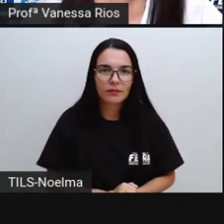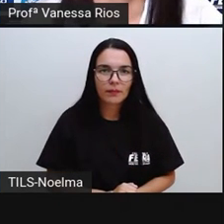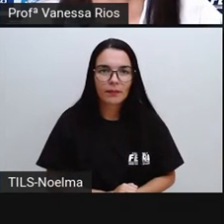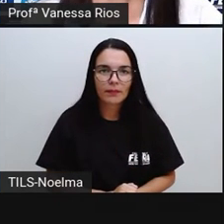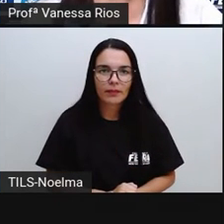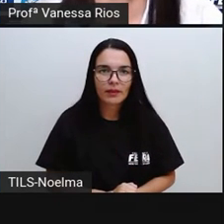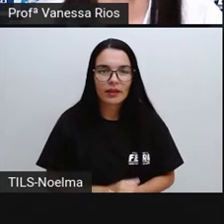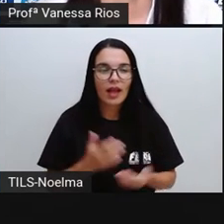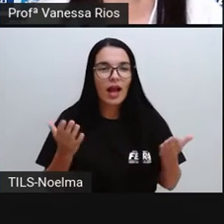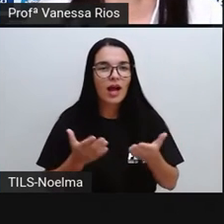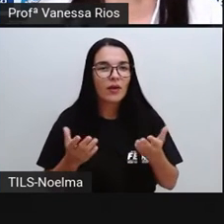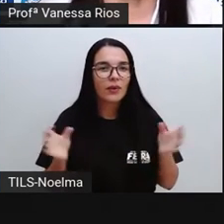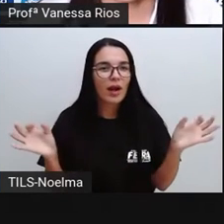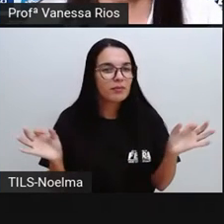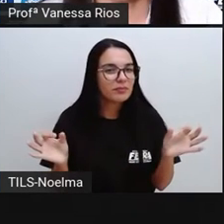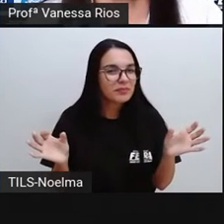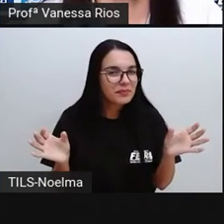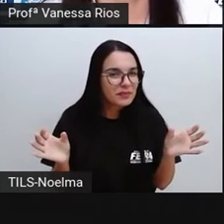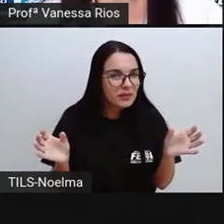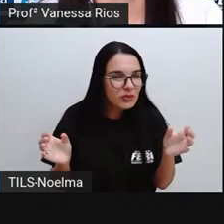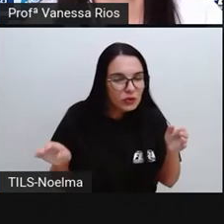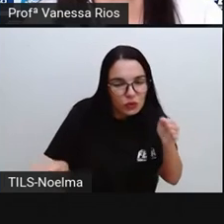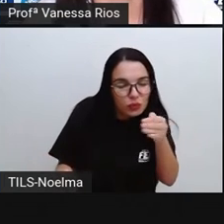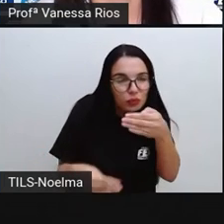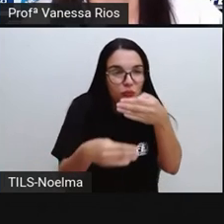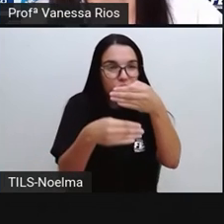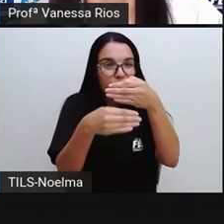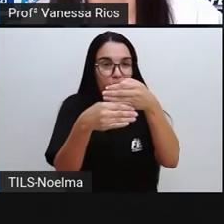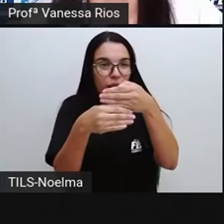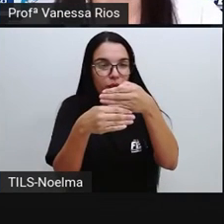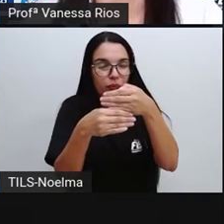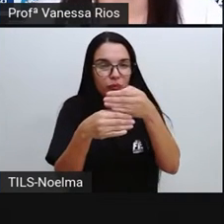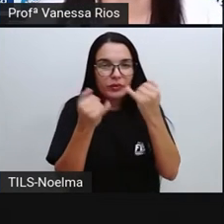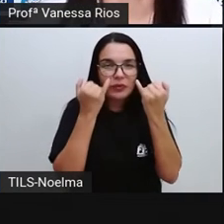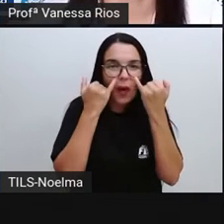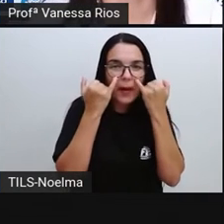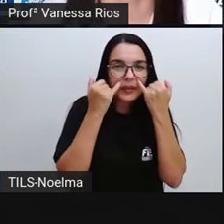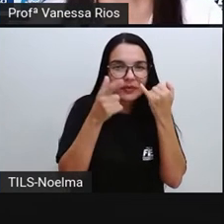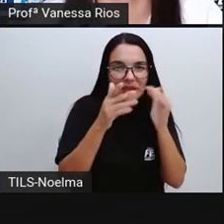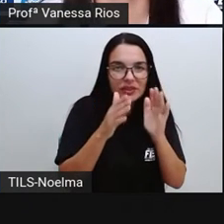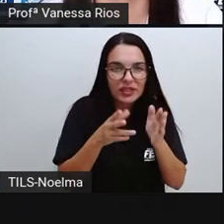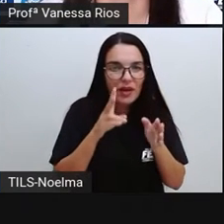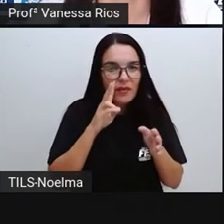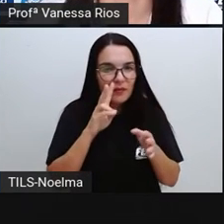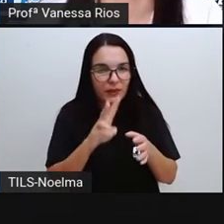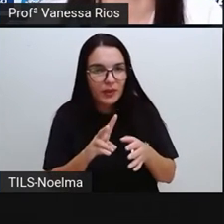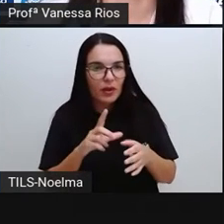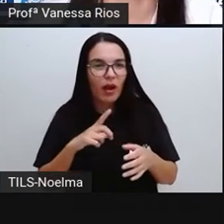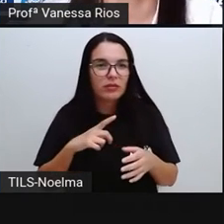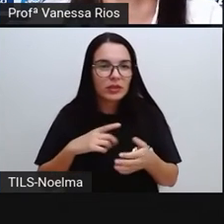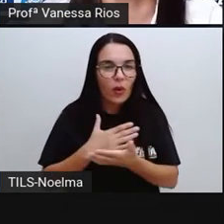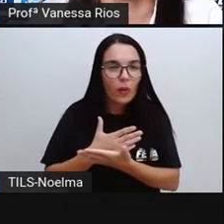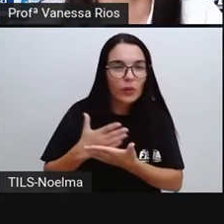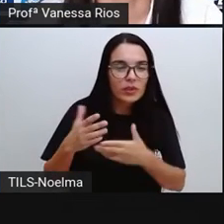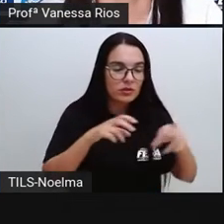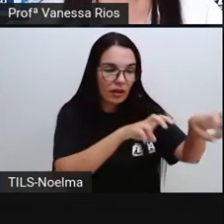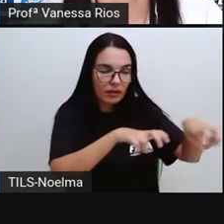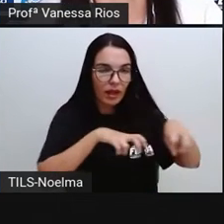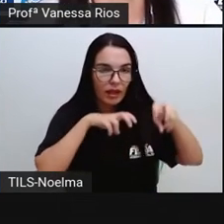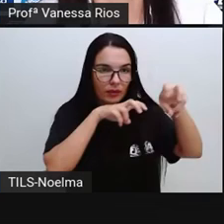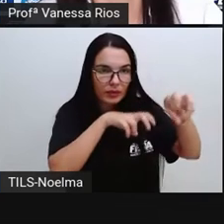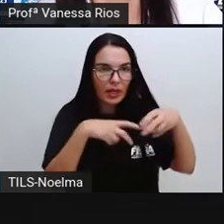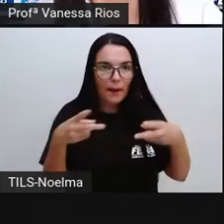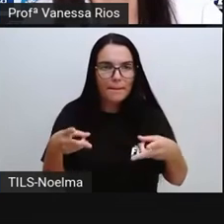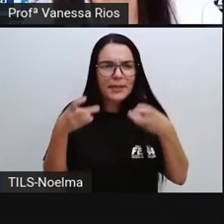E aí, para complementar, né, as informações que a gente já vem observando em relação ao início da agricultura e